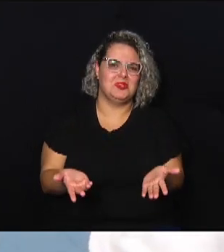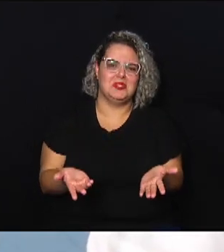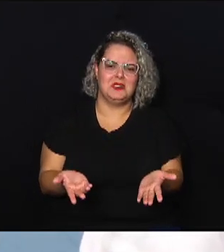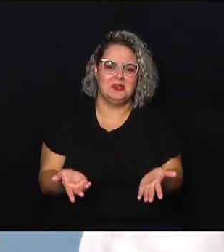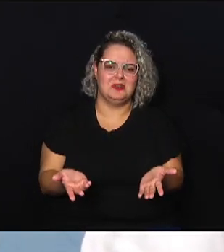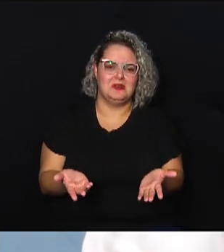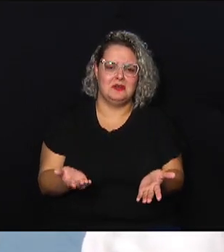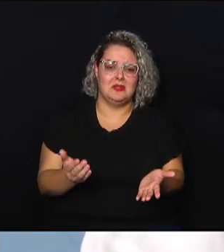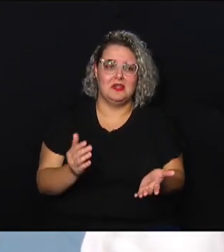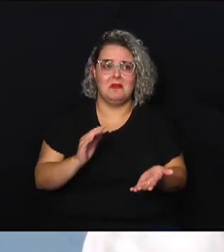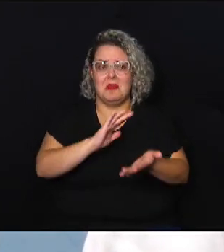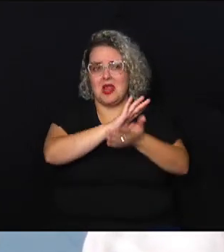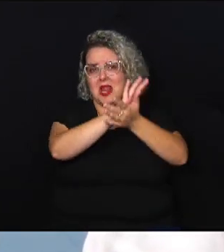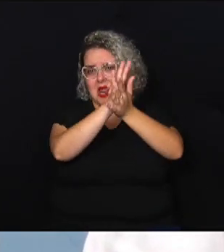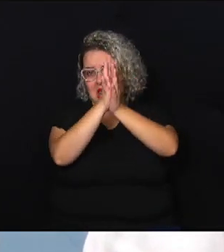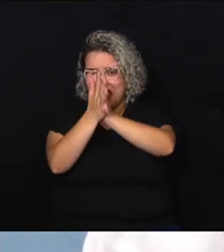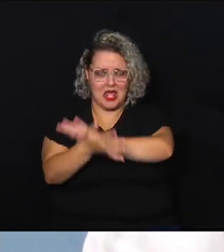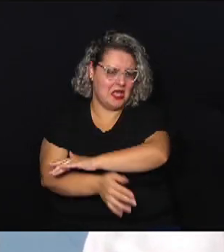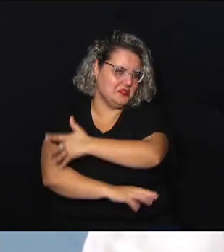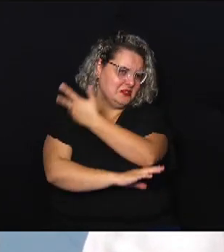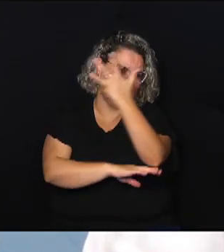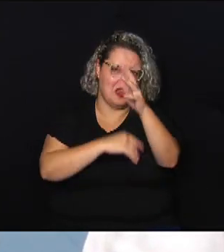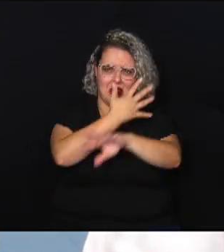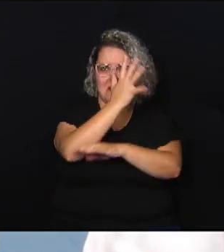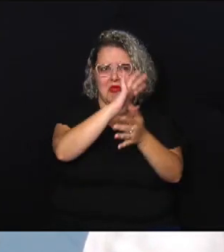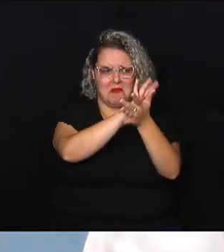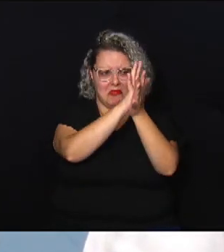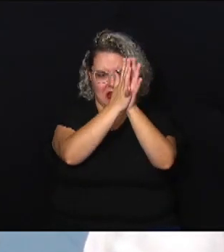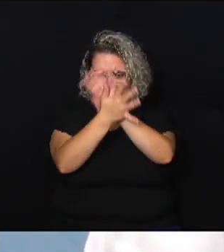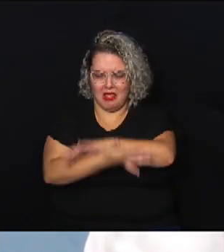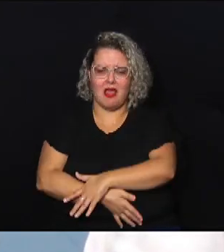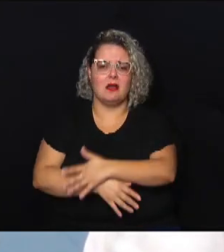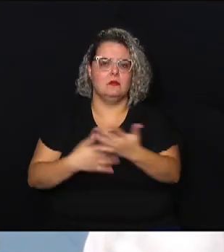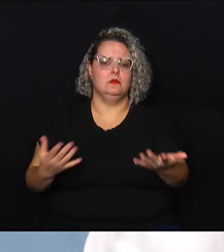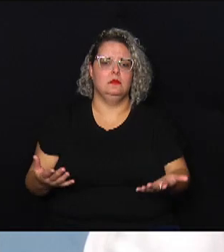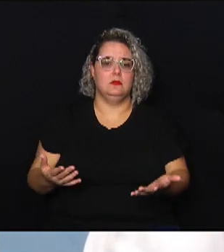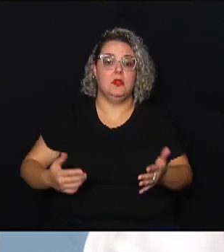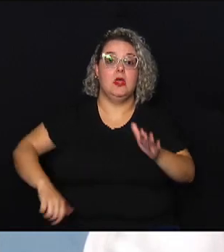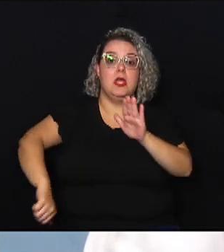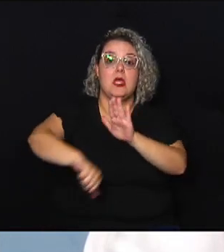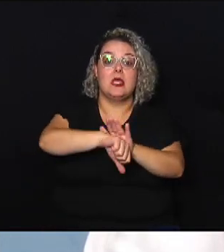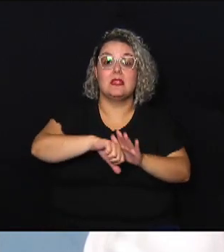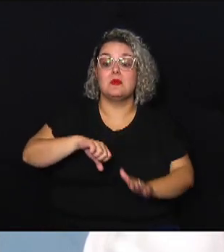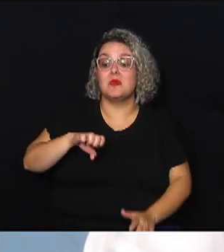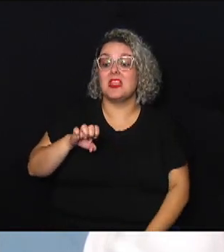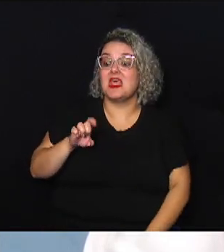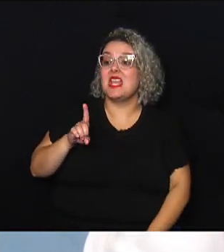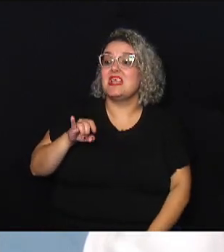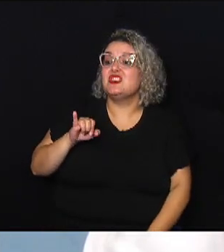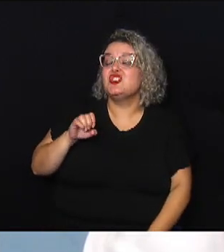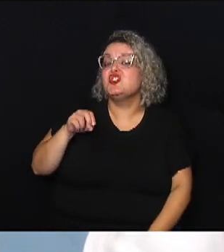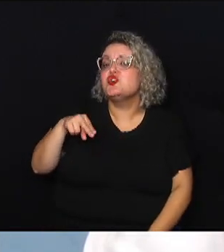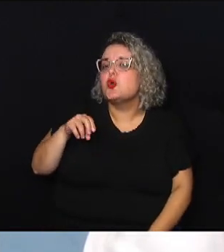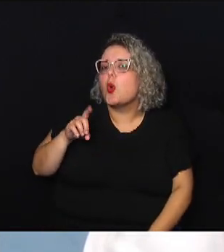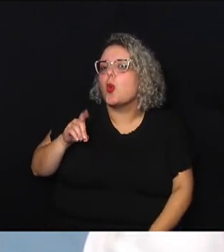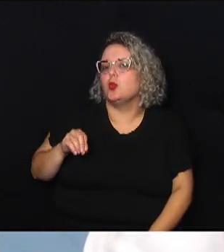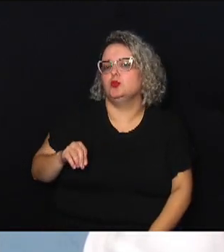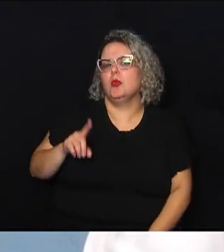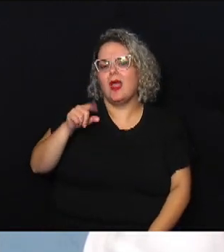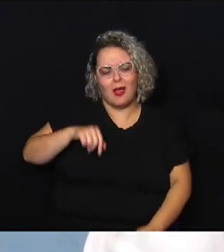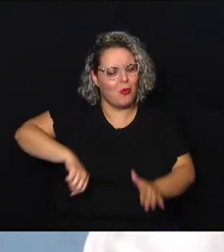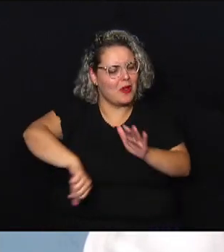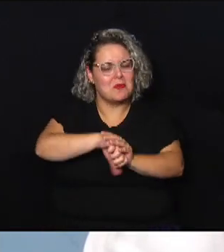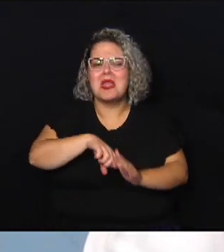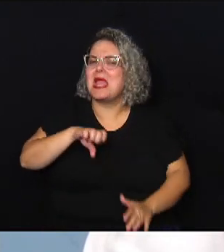catástrofes dessas para esse tipo de pessoas para que seja crime hediondo esse crime porque é um crime hediondo